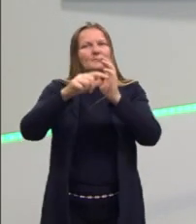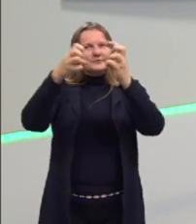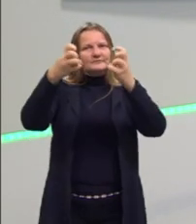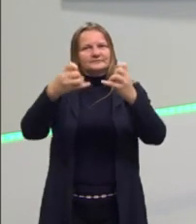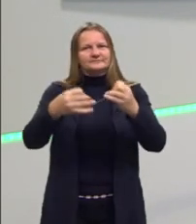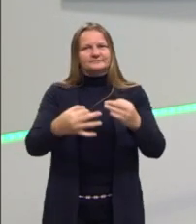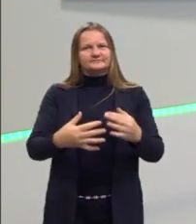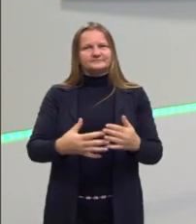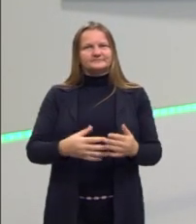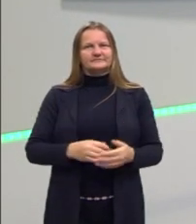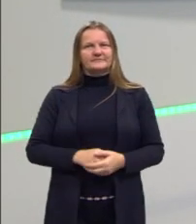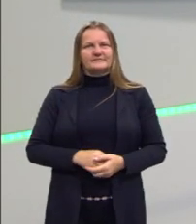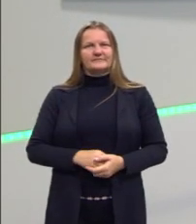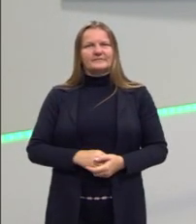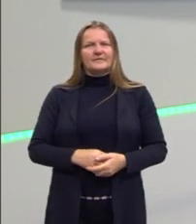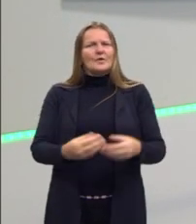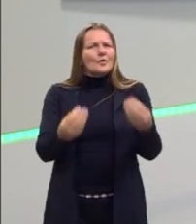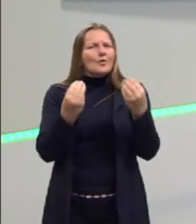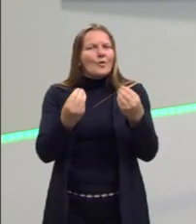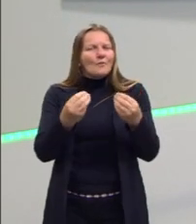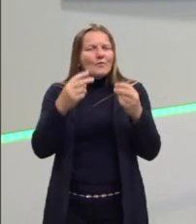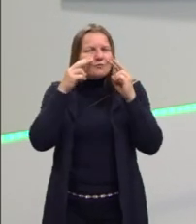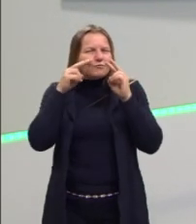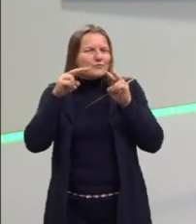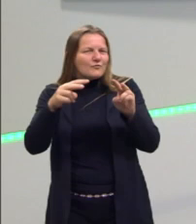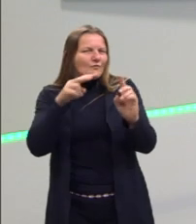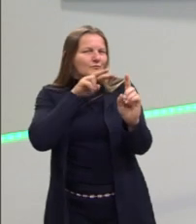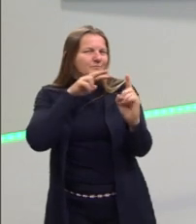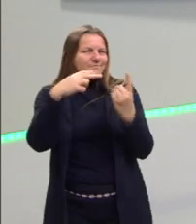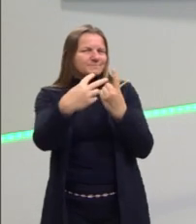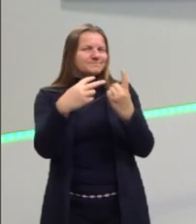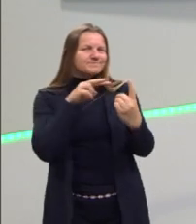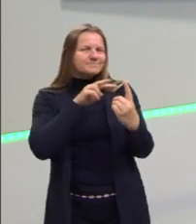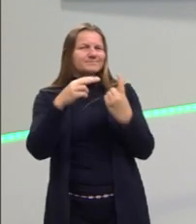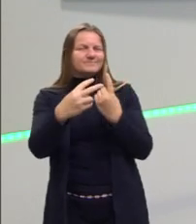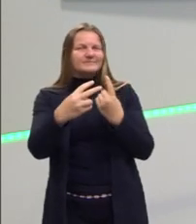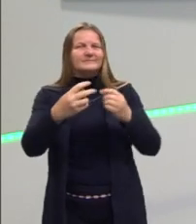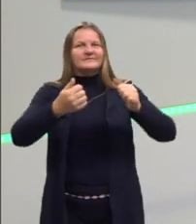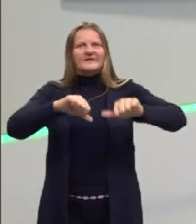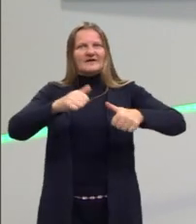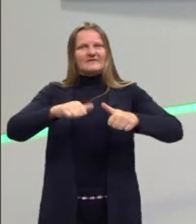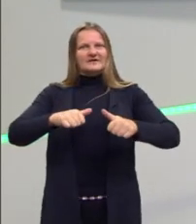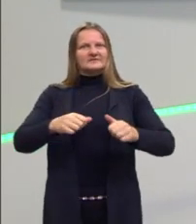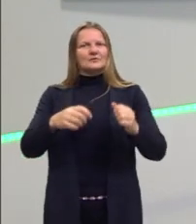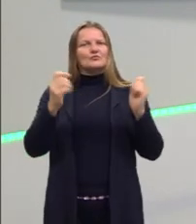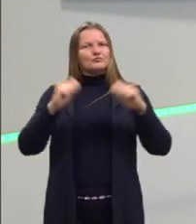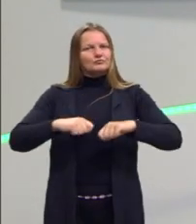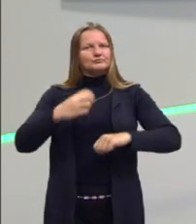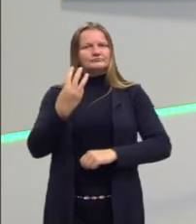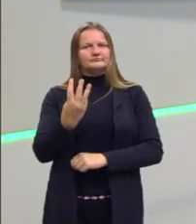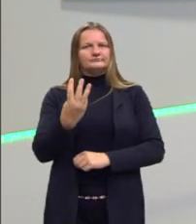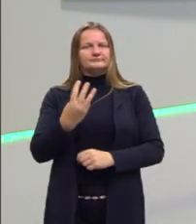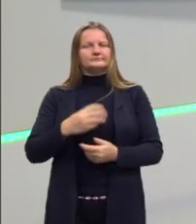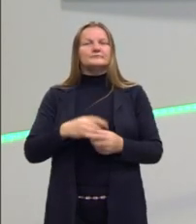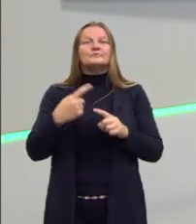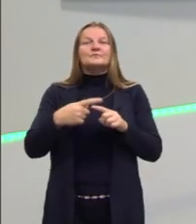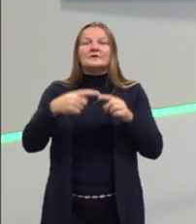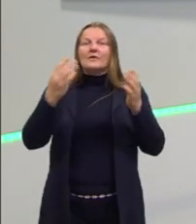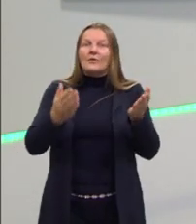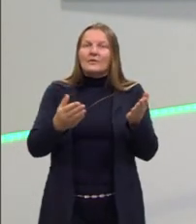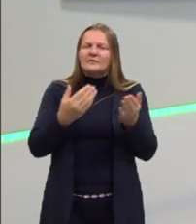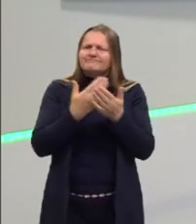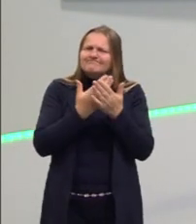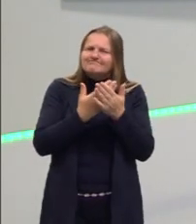sobre como olhar bem para essa avaliação da competência 3. Porque aqui nós